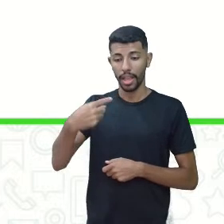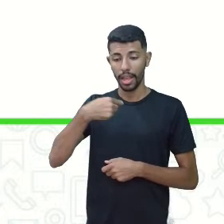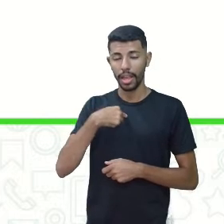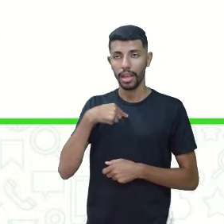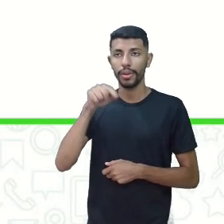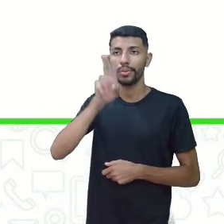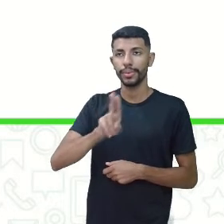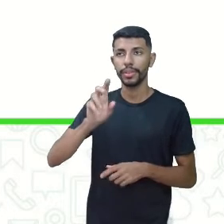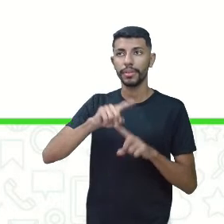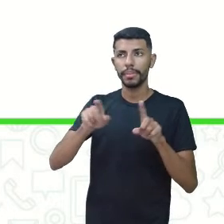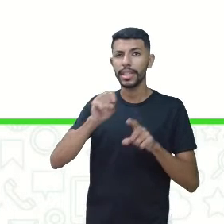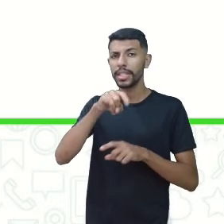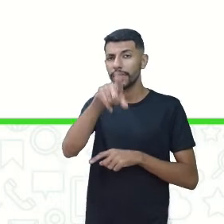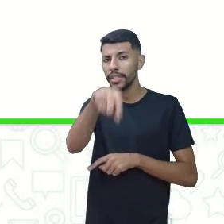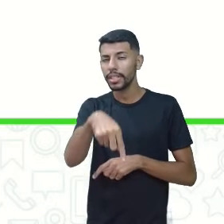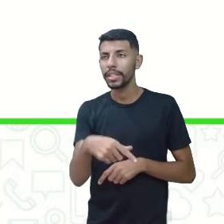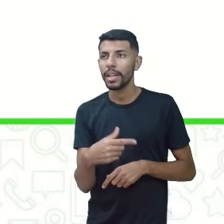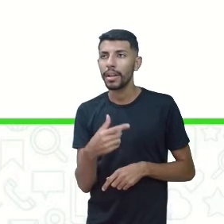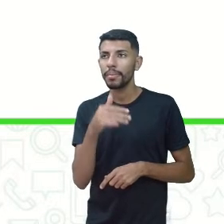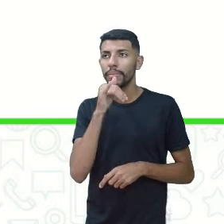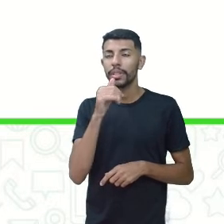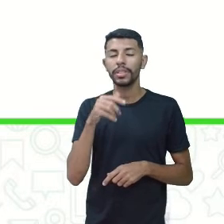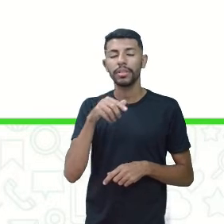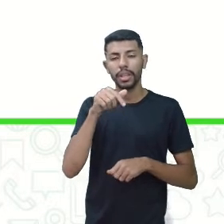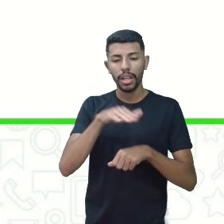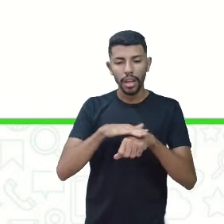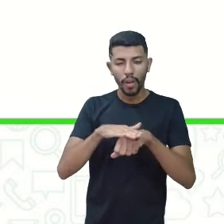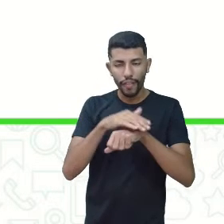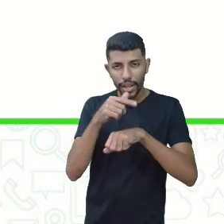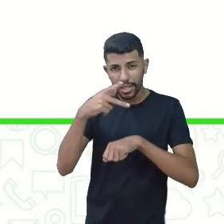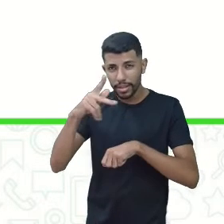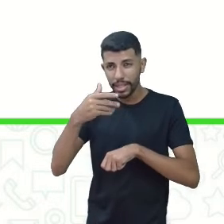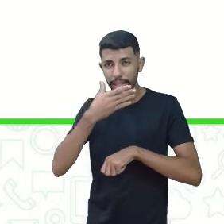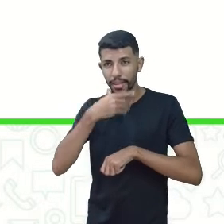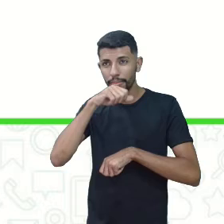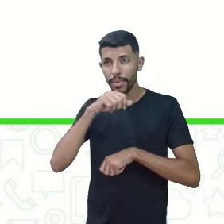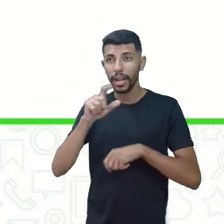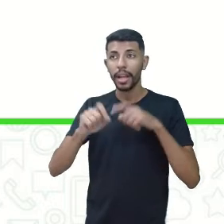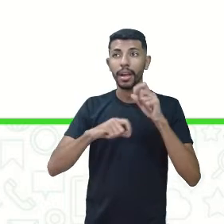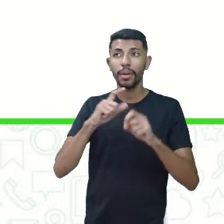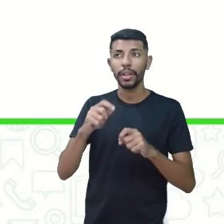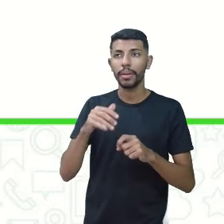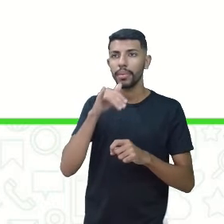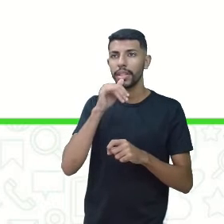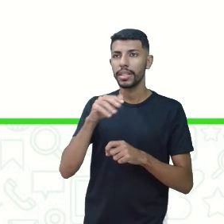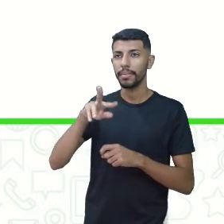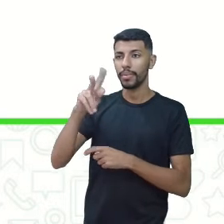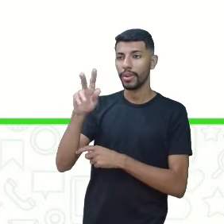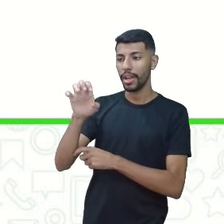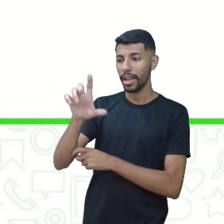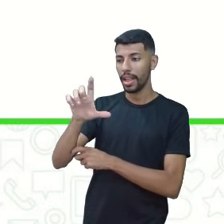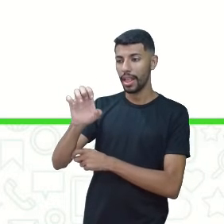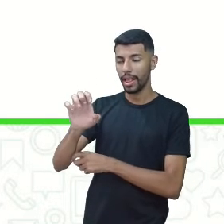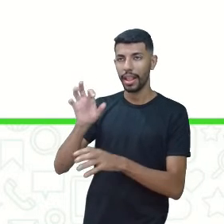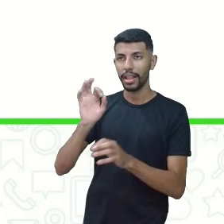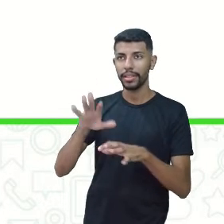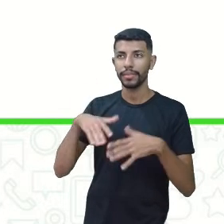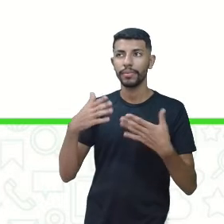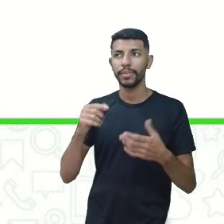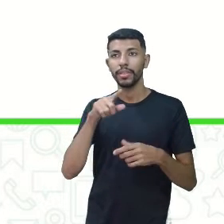Mas se tu queres falar para o teu pai, teu pai não é tu, é ele. Então, tu pode escrever.